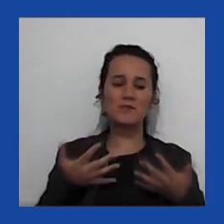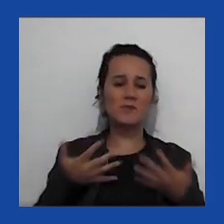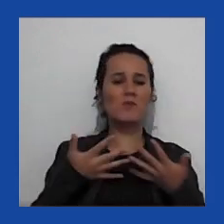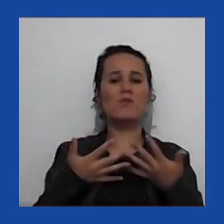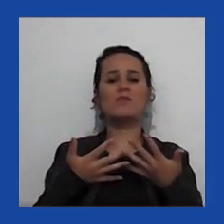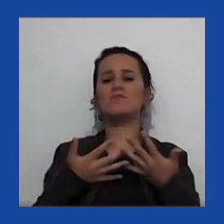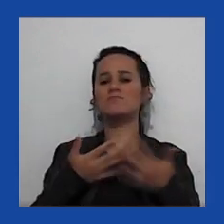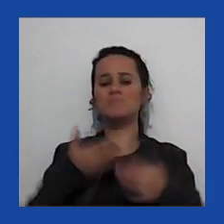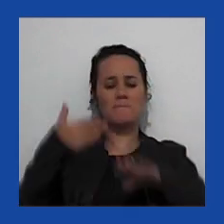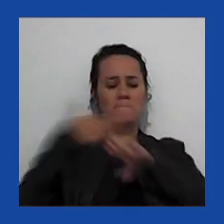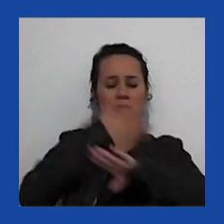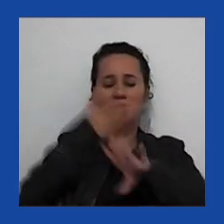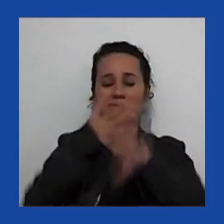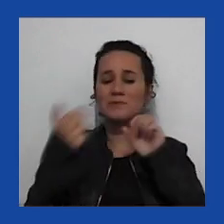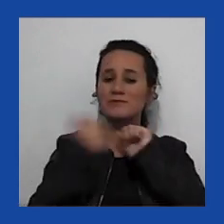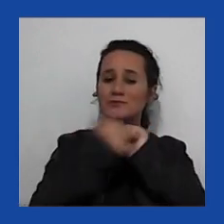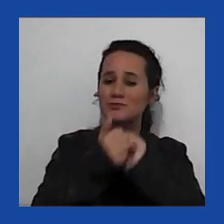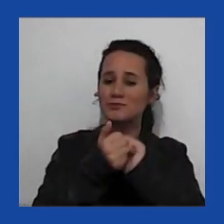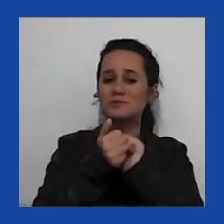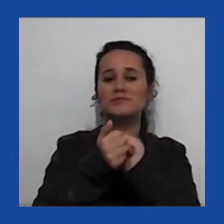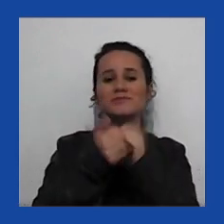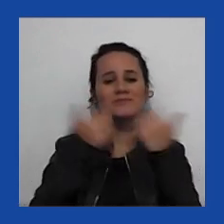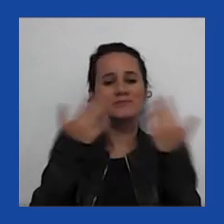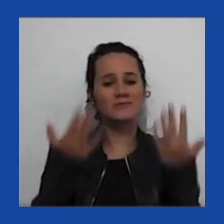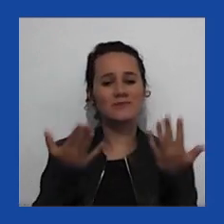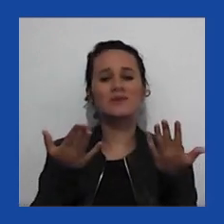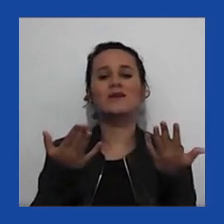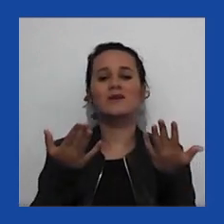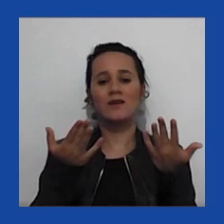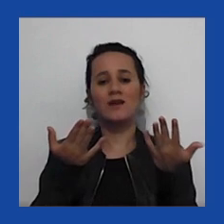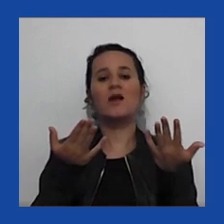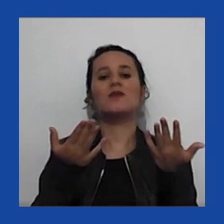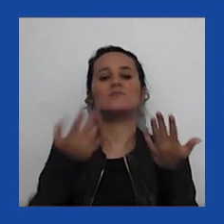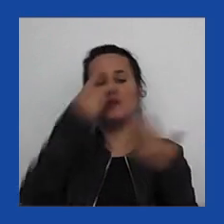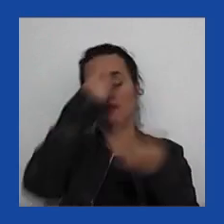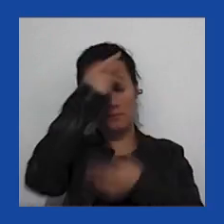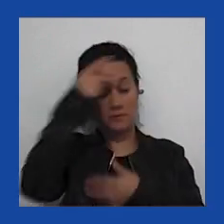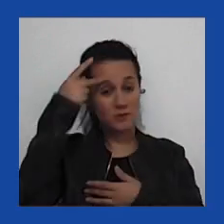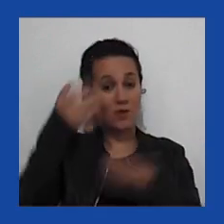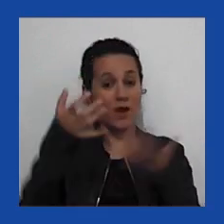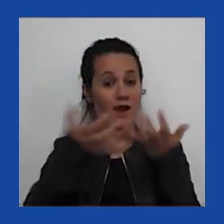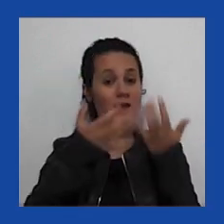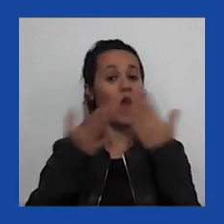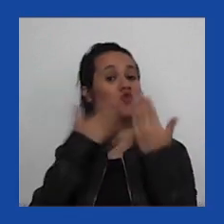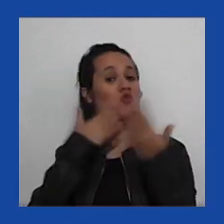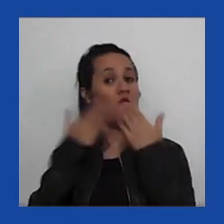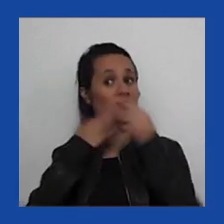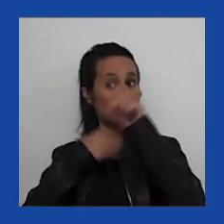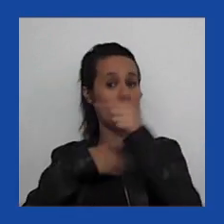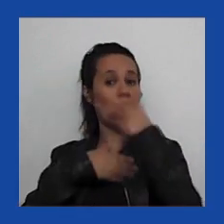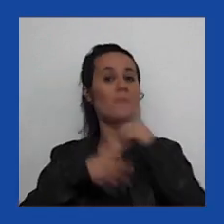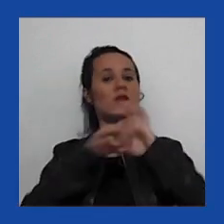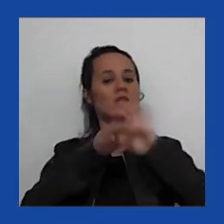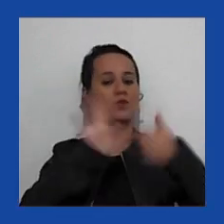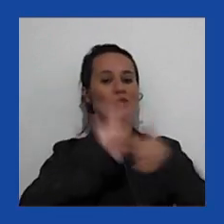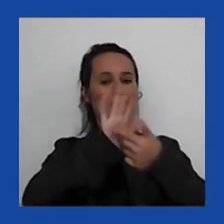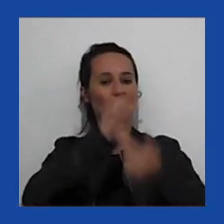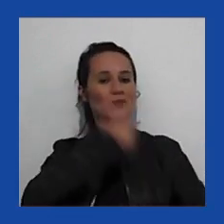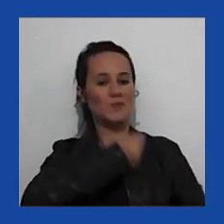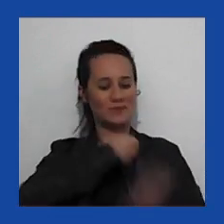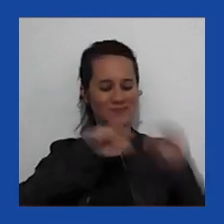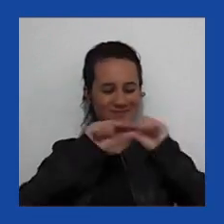sua participação, claro que as pessoas que quiserem conversar com o professor, ele deixou contato,